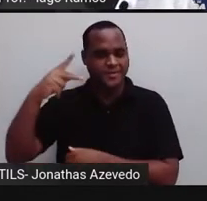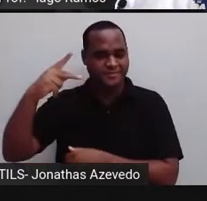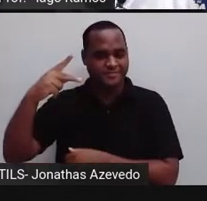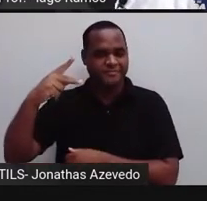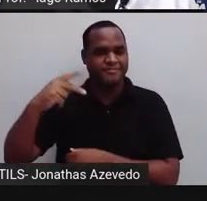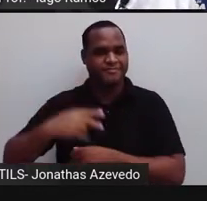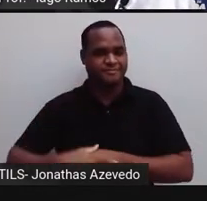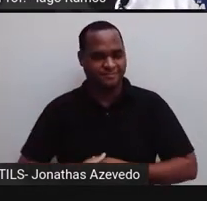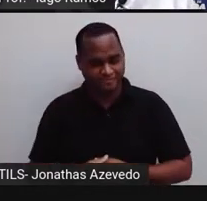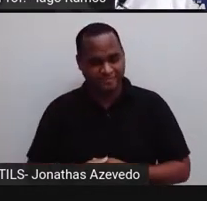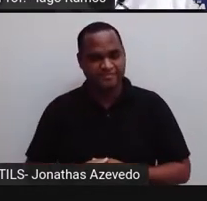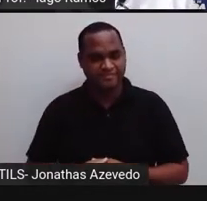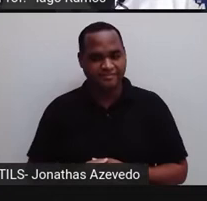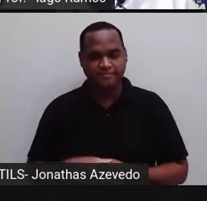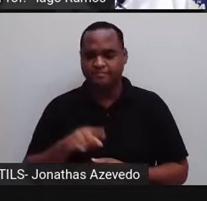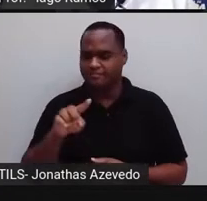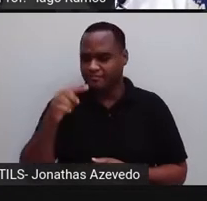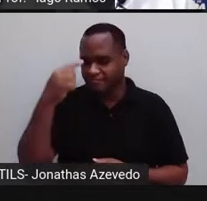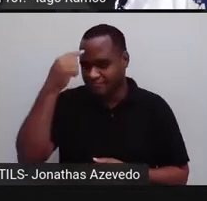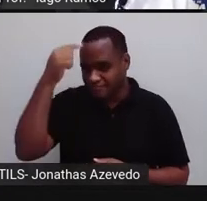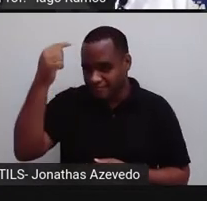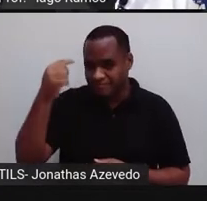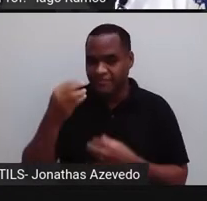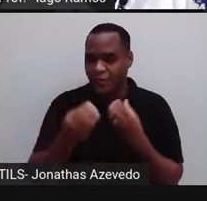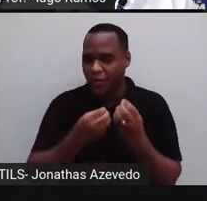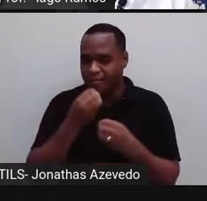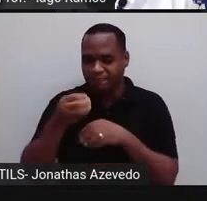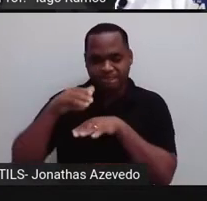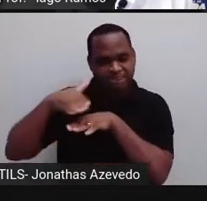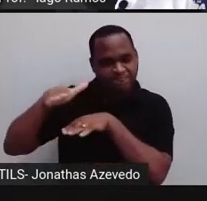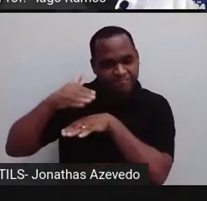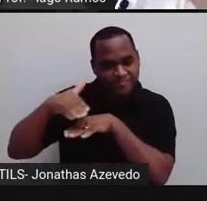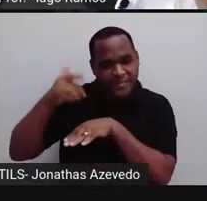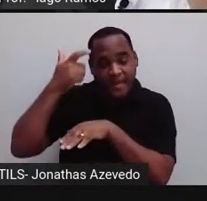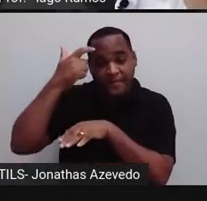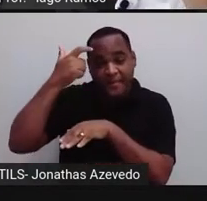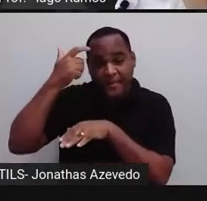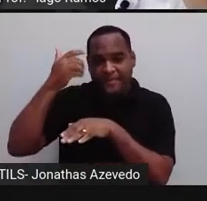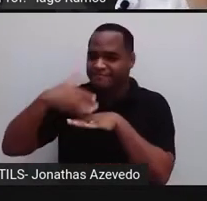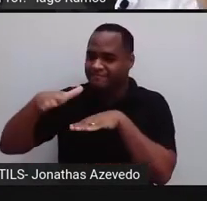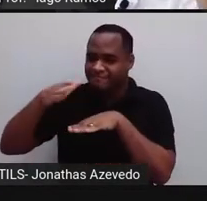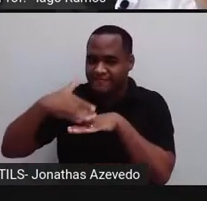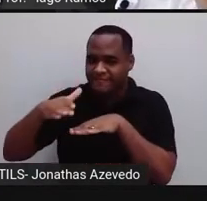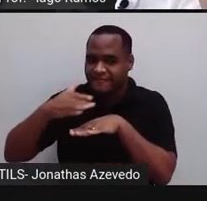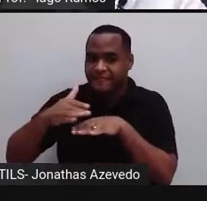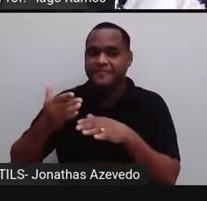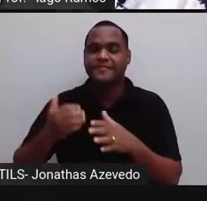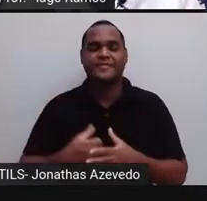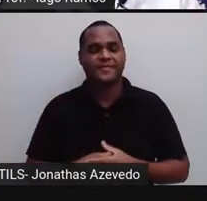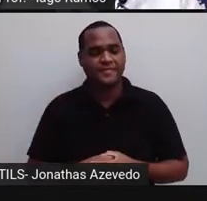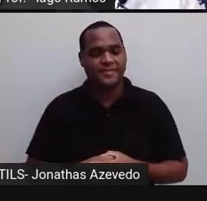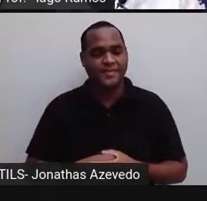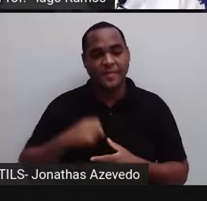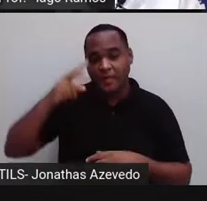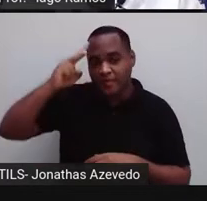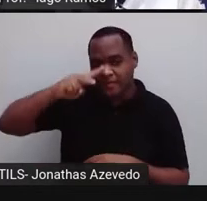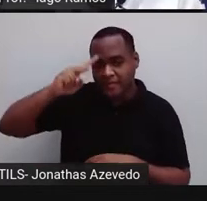a aula fazendo com você uns exercícios de memória para a gente lembrar,